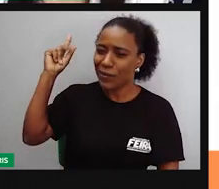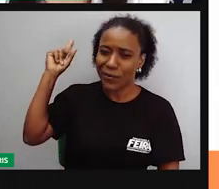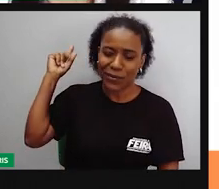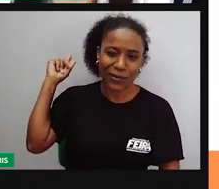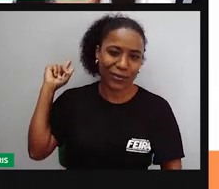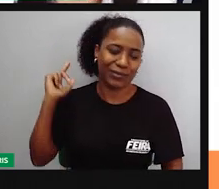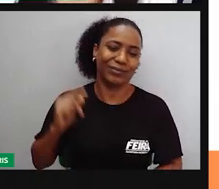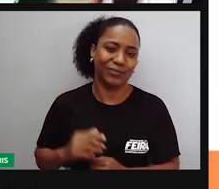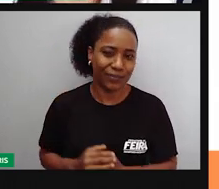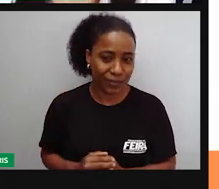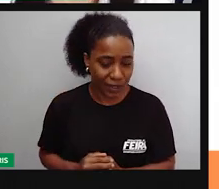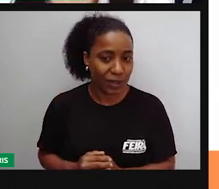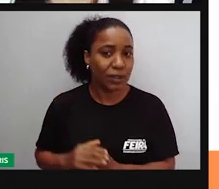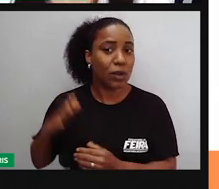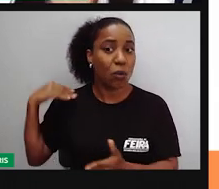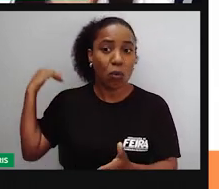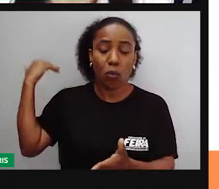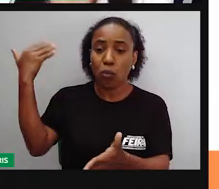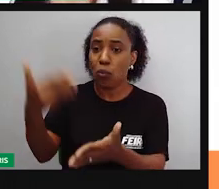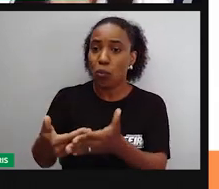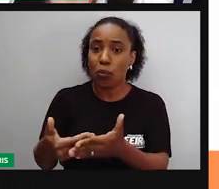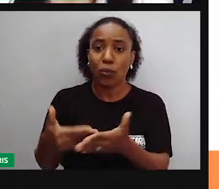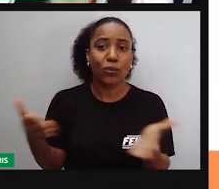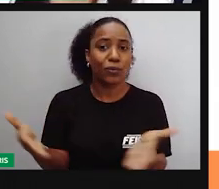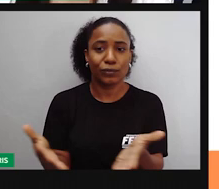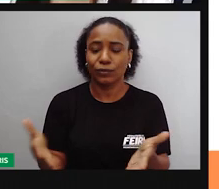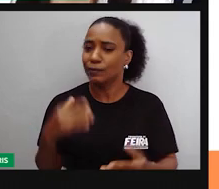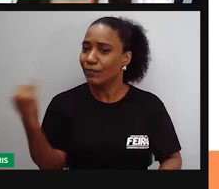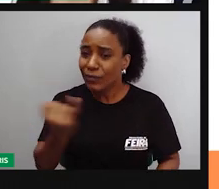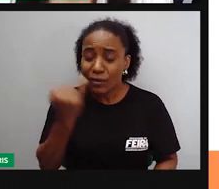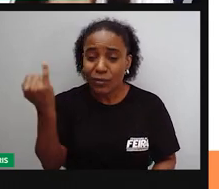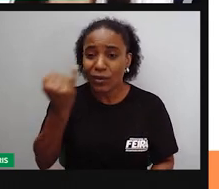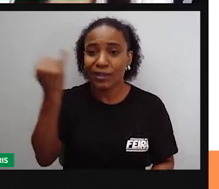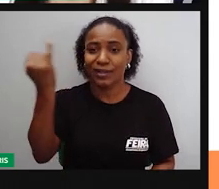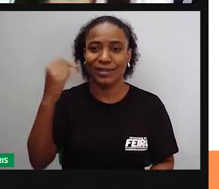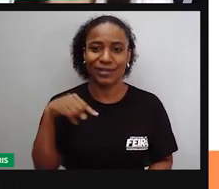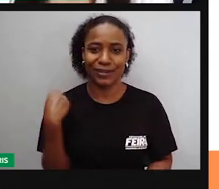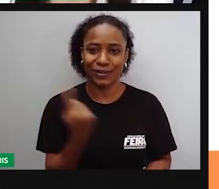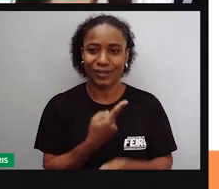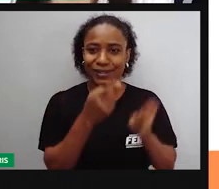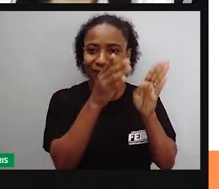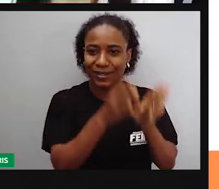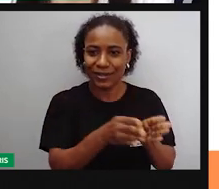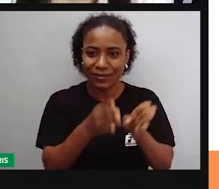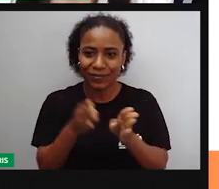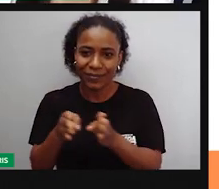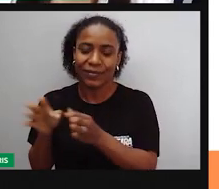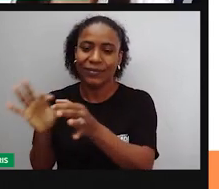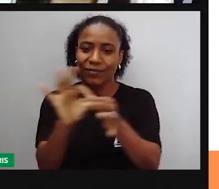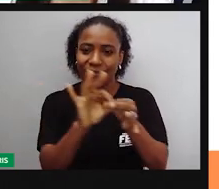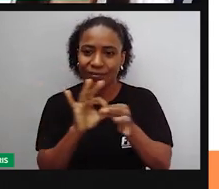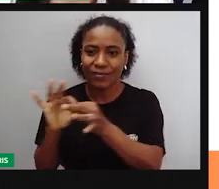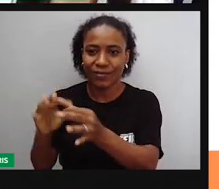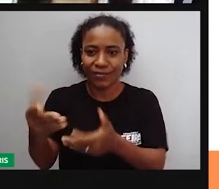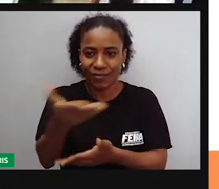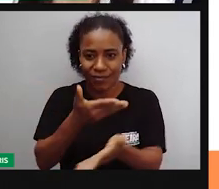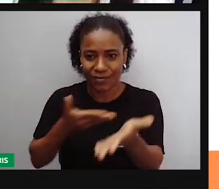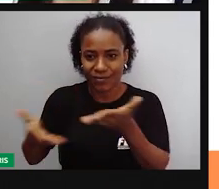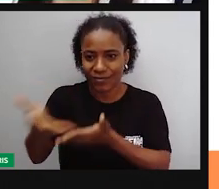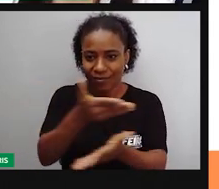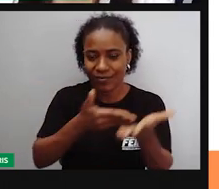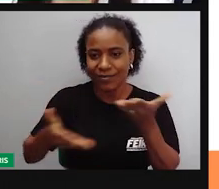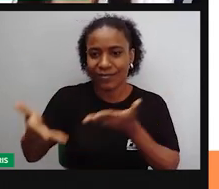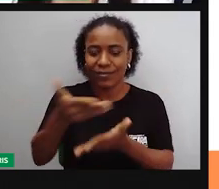E que continua aí é importante demais para que a harmonia esteja aí presente na